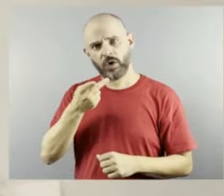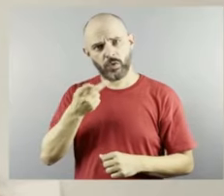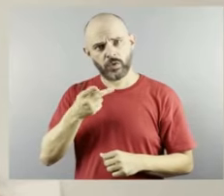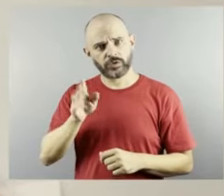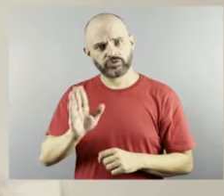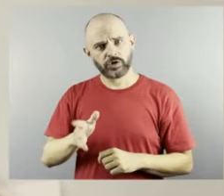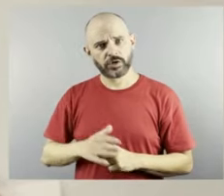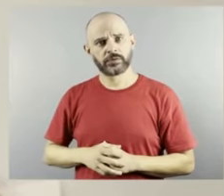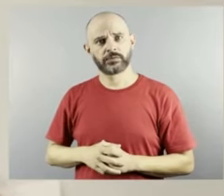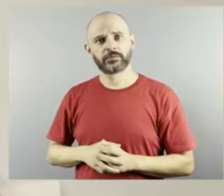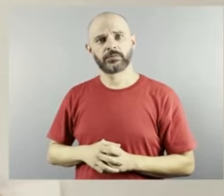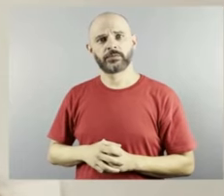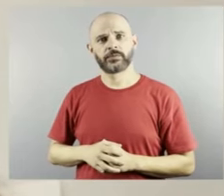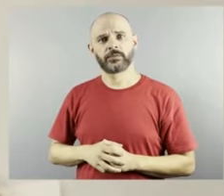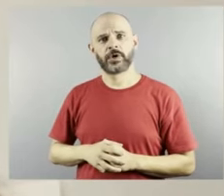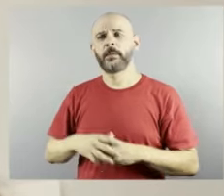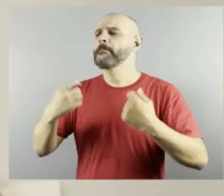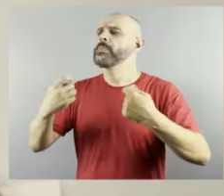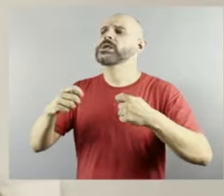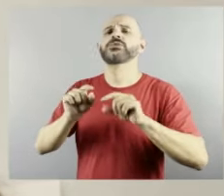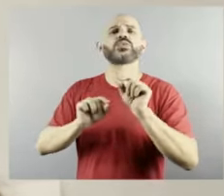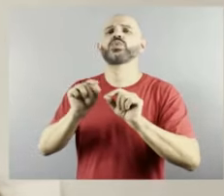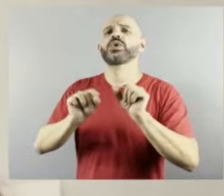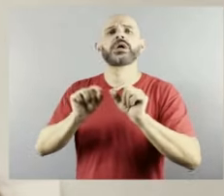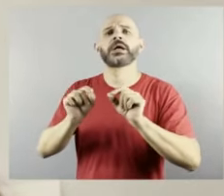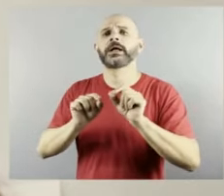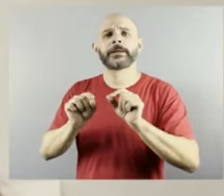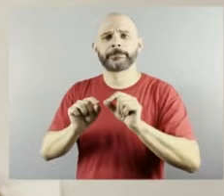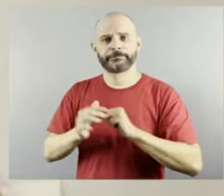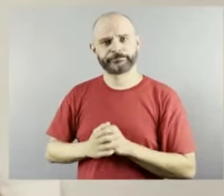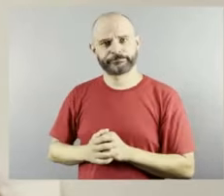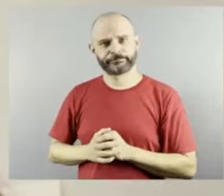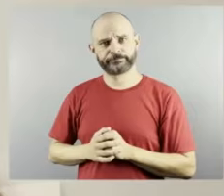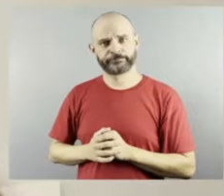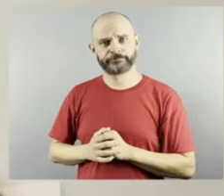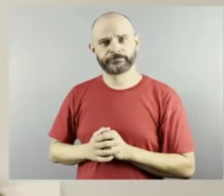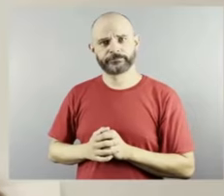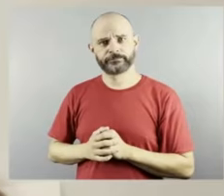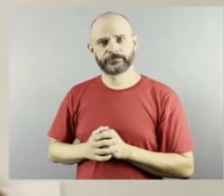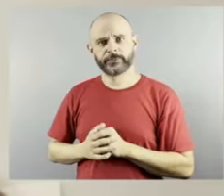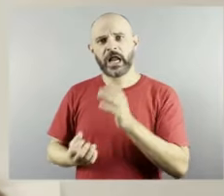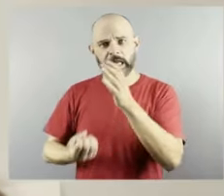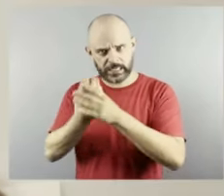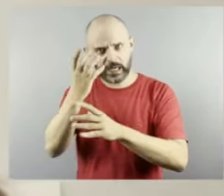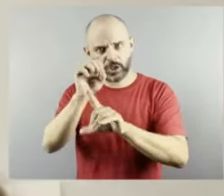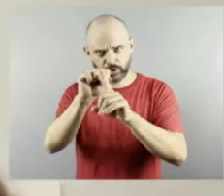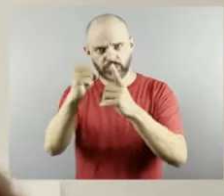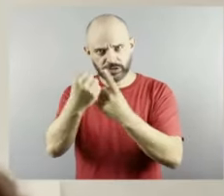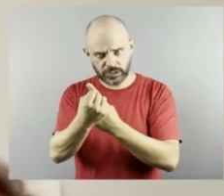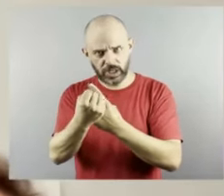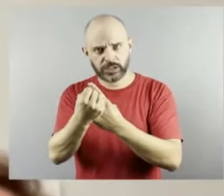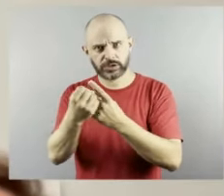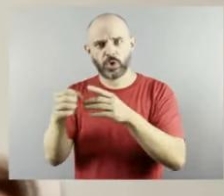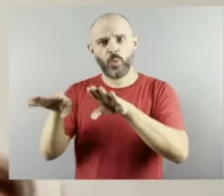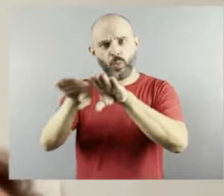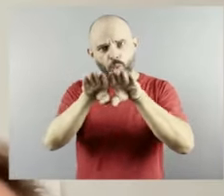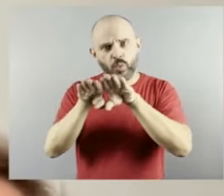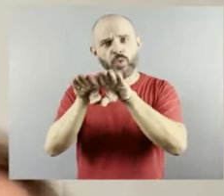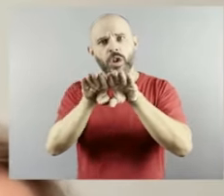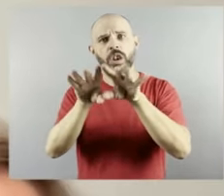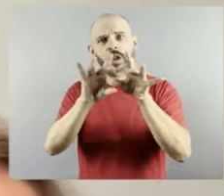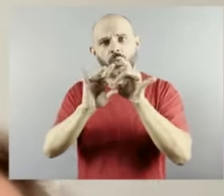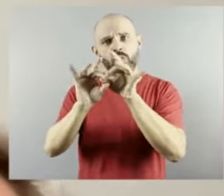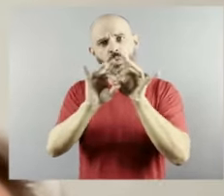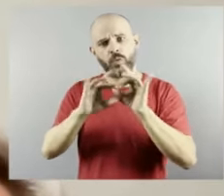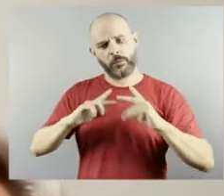para acabar com essa desinformação e criar uma sociedade realmente mais harmoniosa e mais humana como como seres com